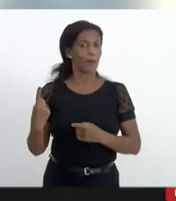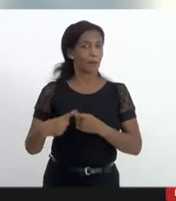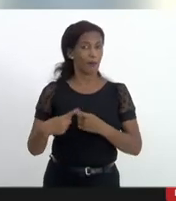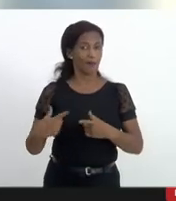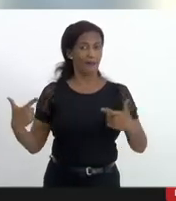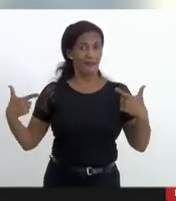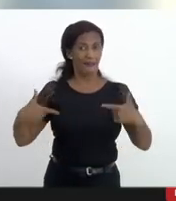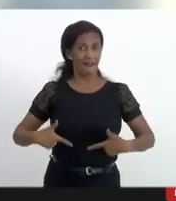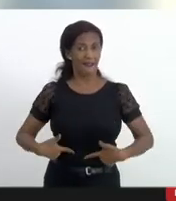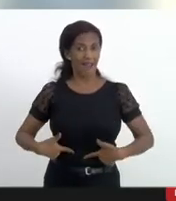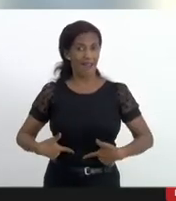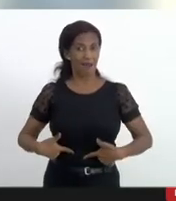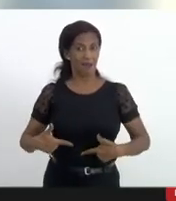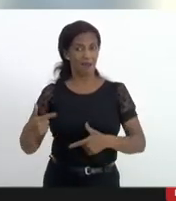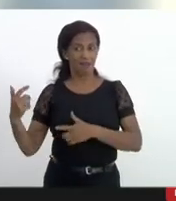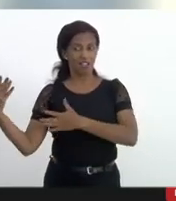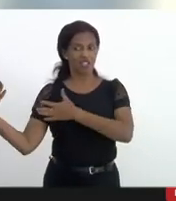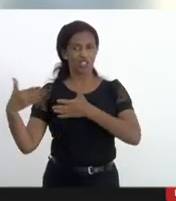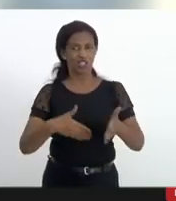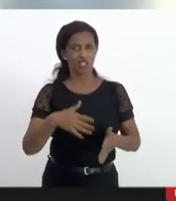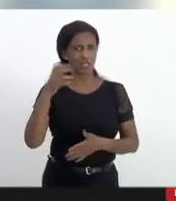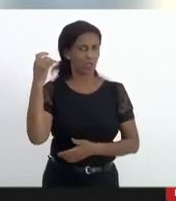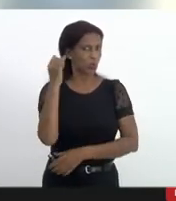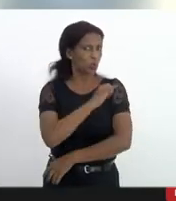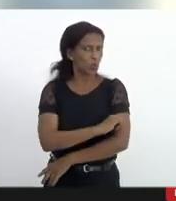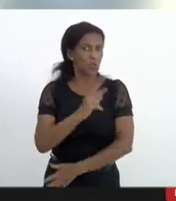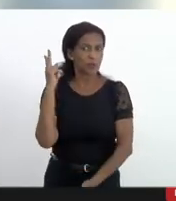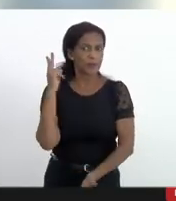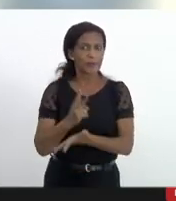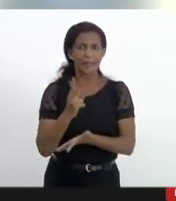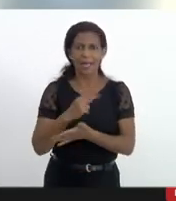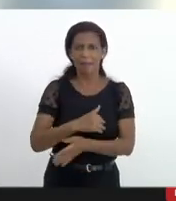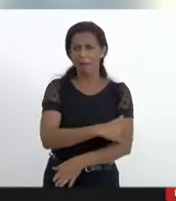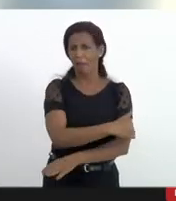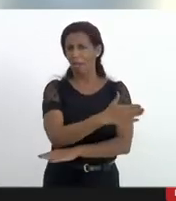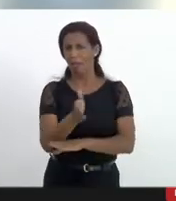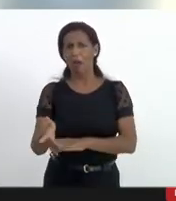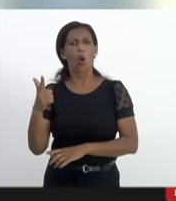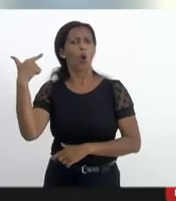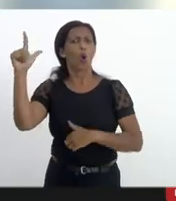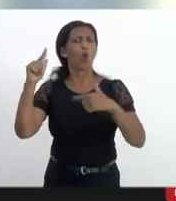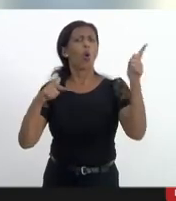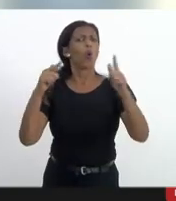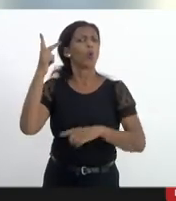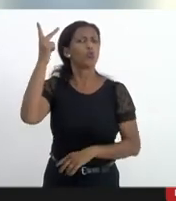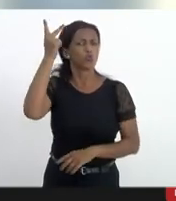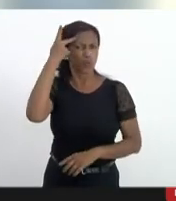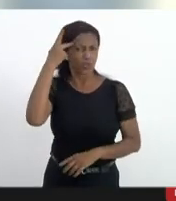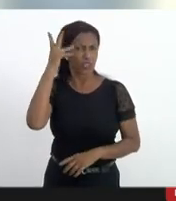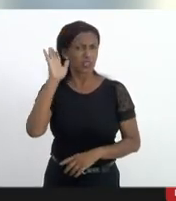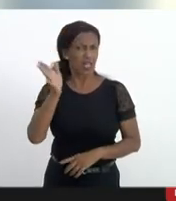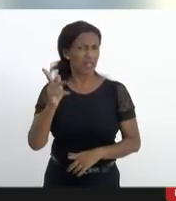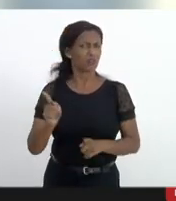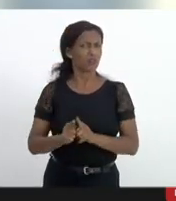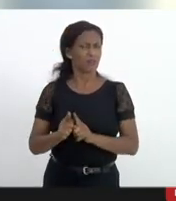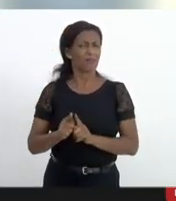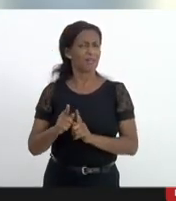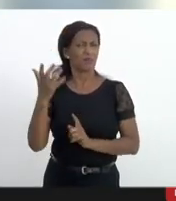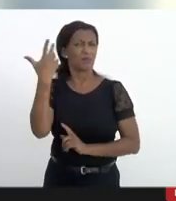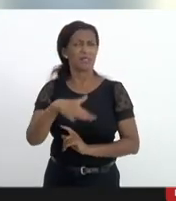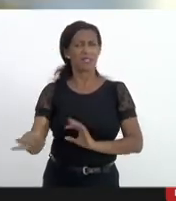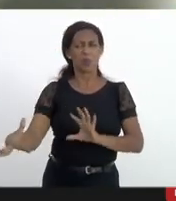armas para o Rio de Janeiro sempre houve e ouso dizer aqui que os outros estados se sonegaram a intervir nessa ação